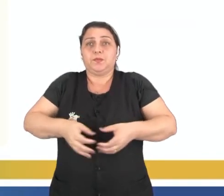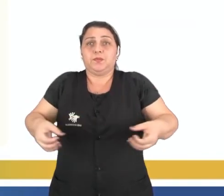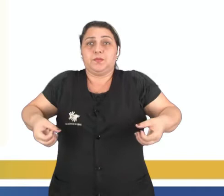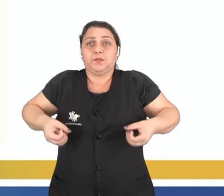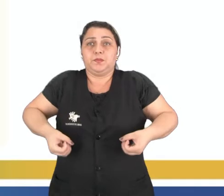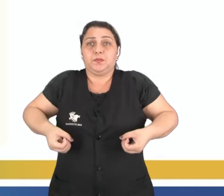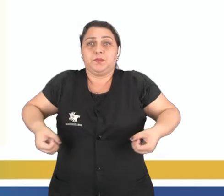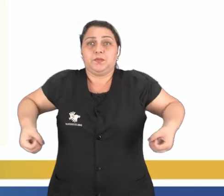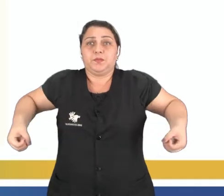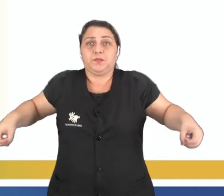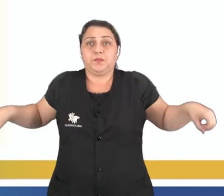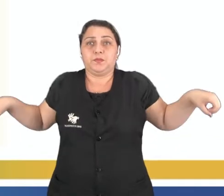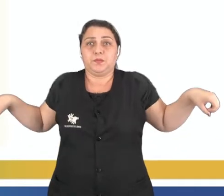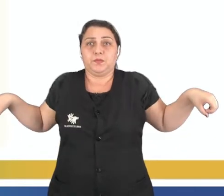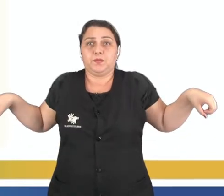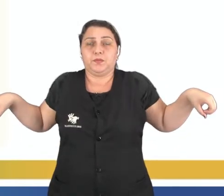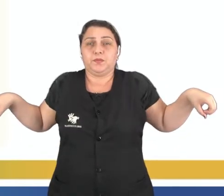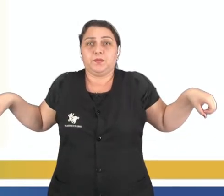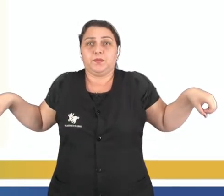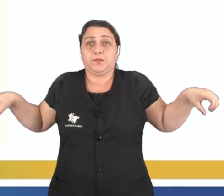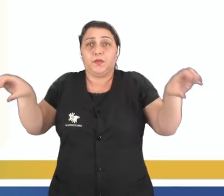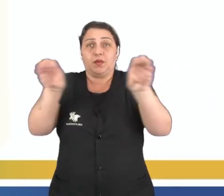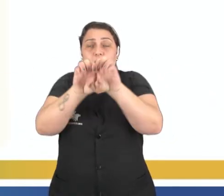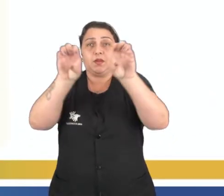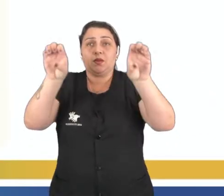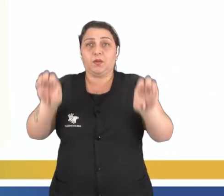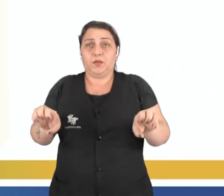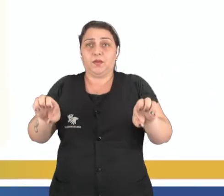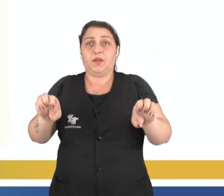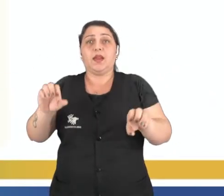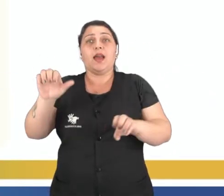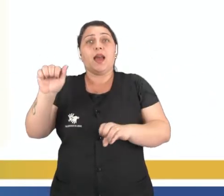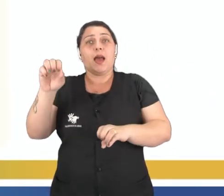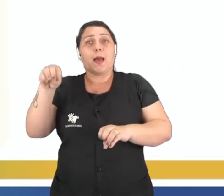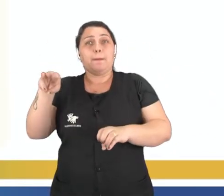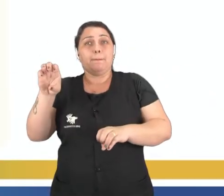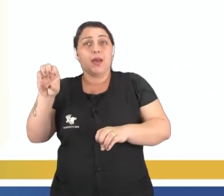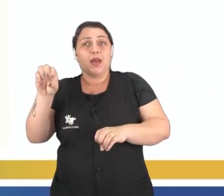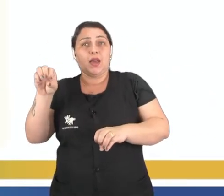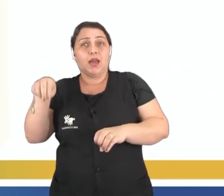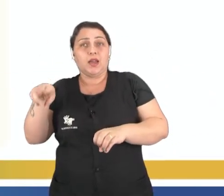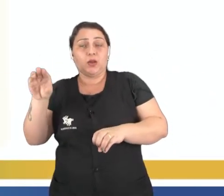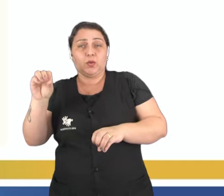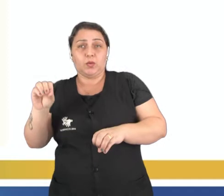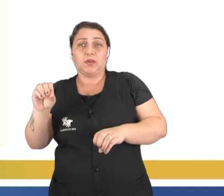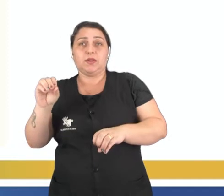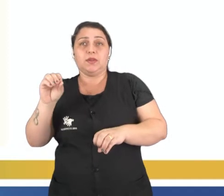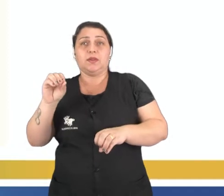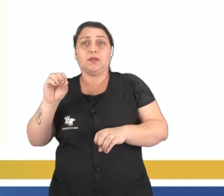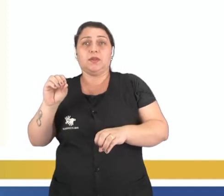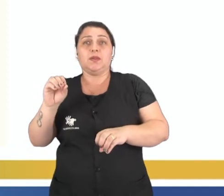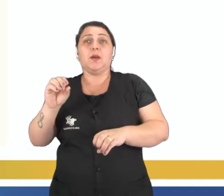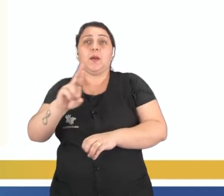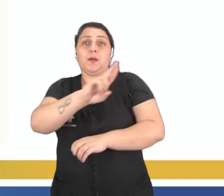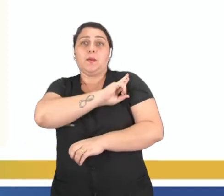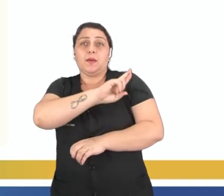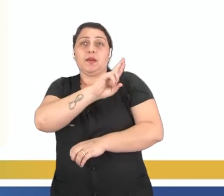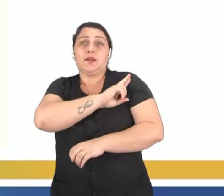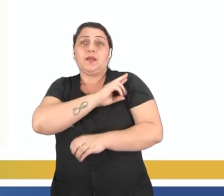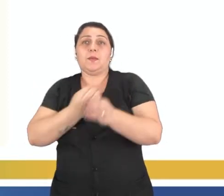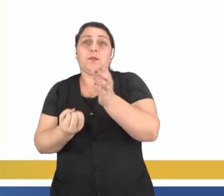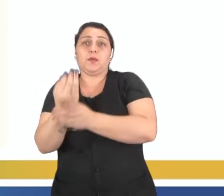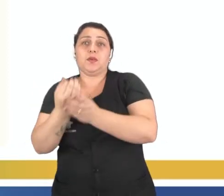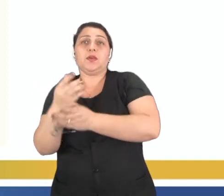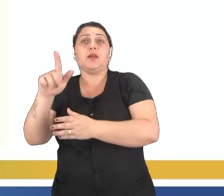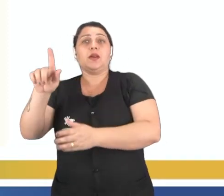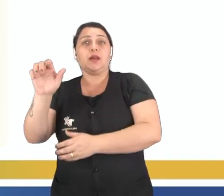uterina. Os ovários vão ser estruturas em forma de amêndoas, que vai ter como função a produção dos gametas,